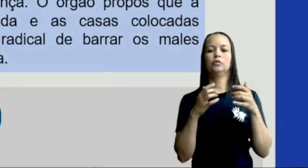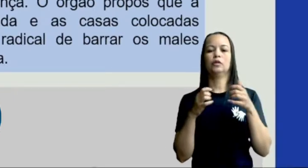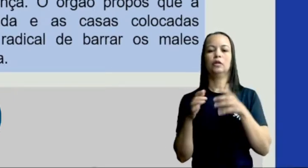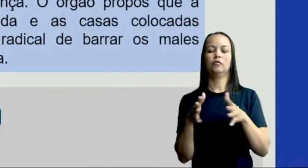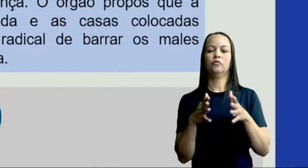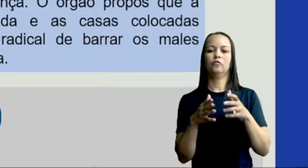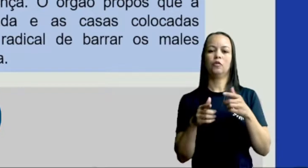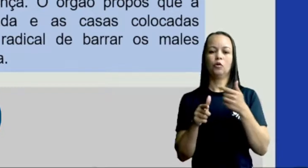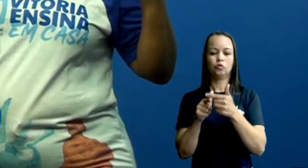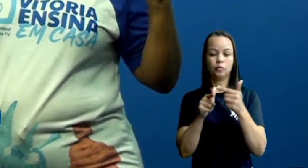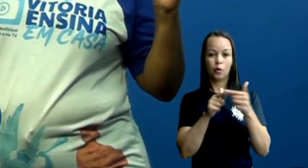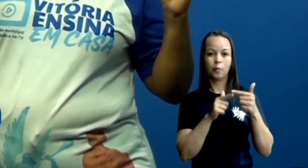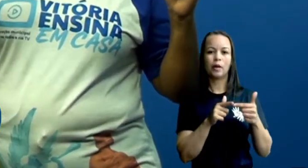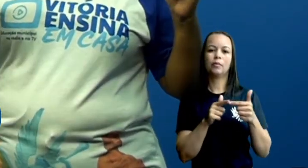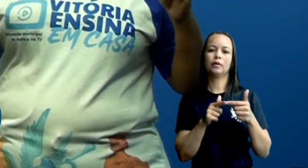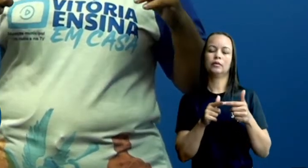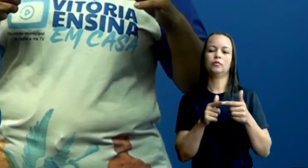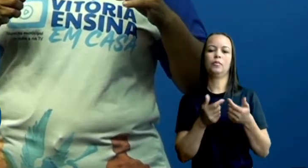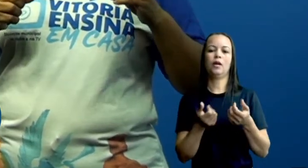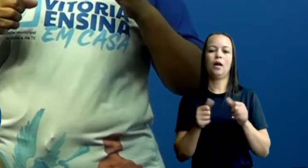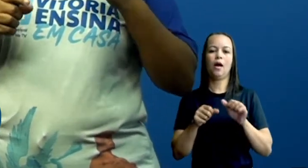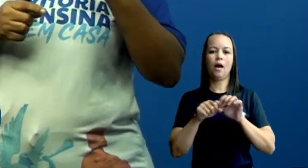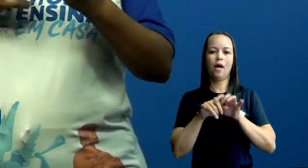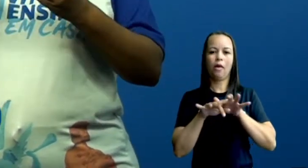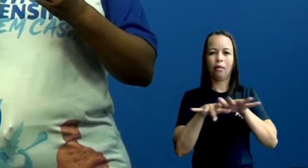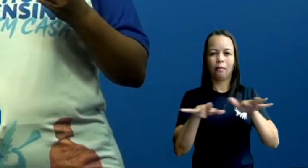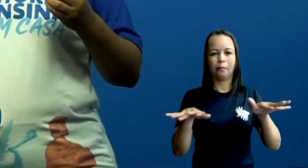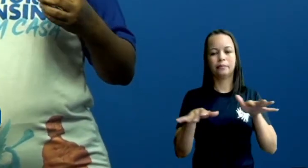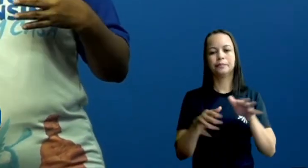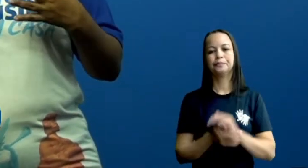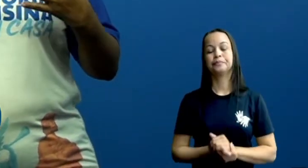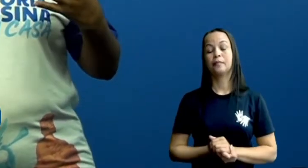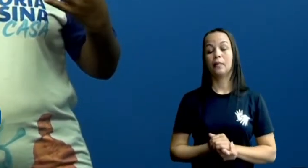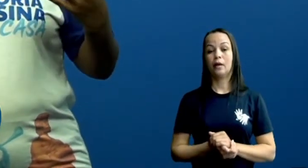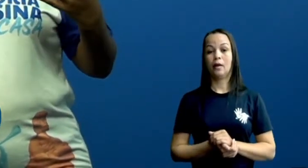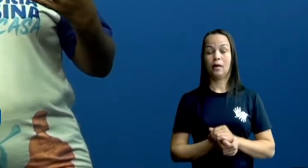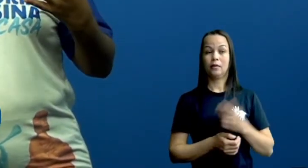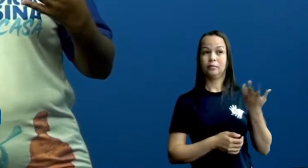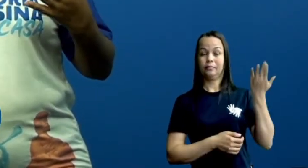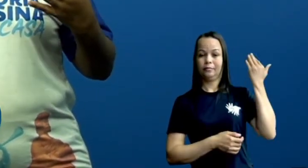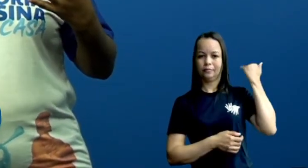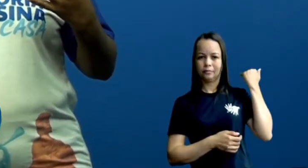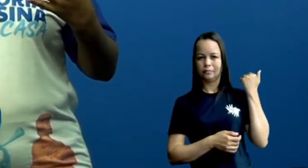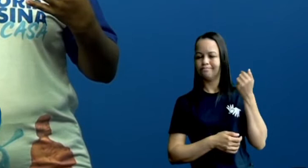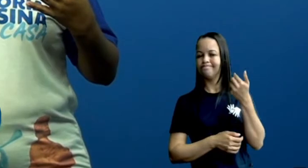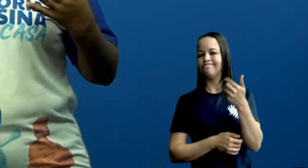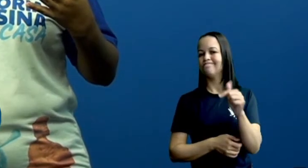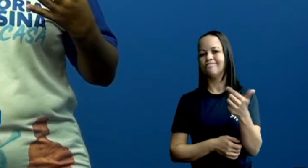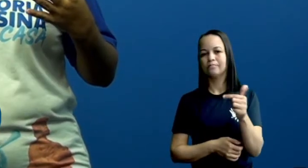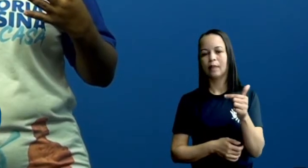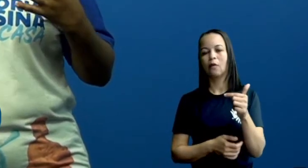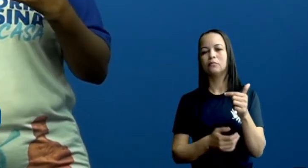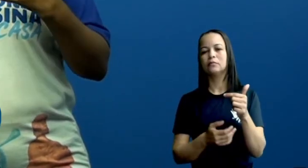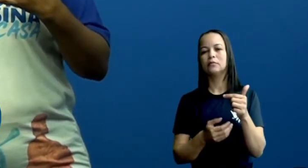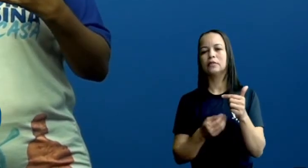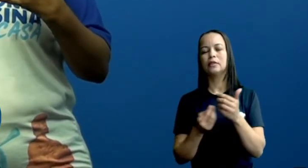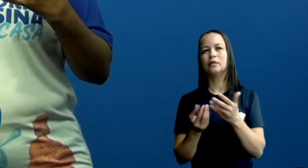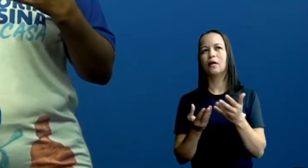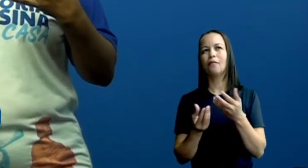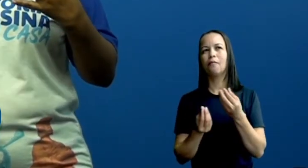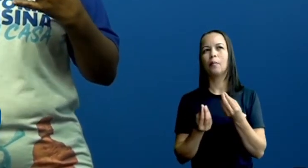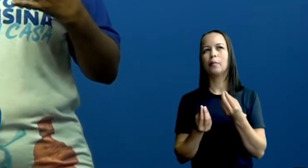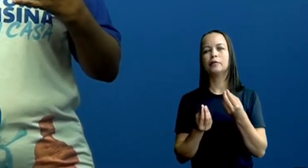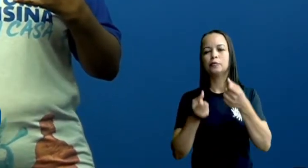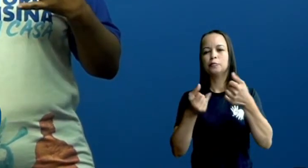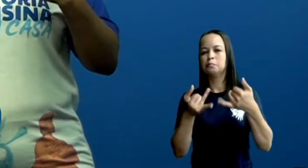pela epidemia. Vejam só, naquela época não se tinha uma, como é que eu